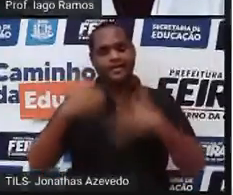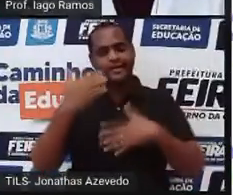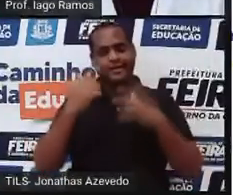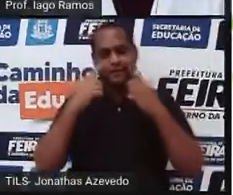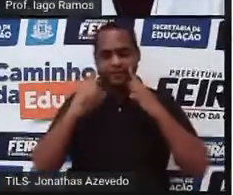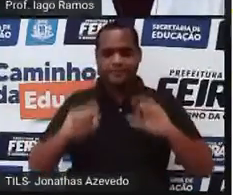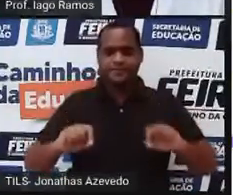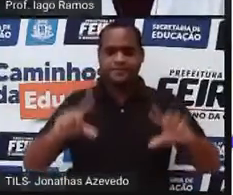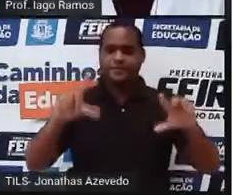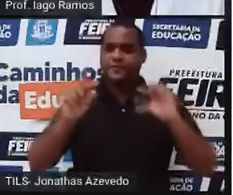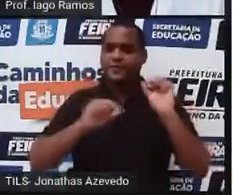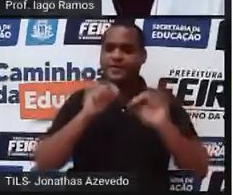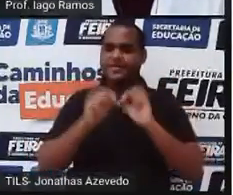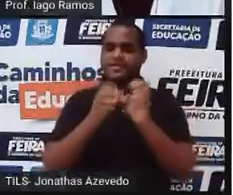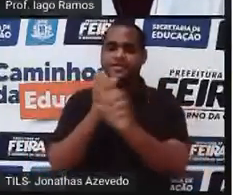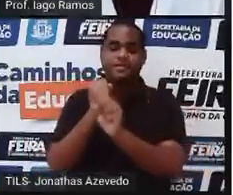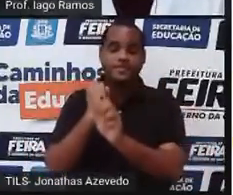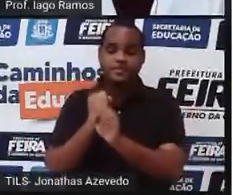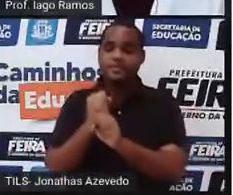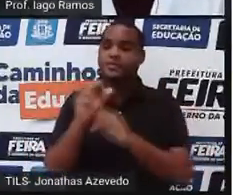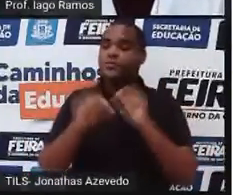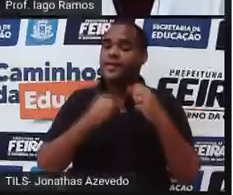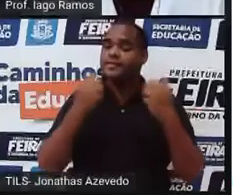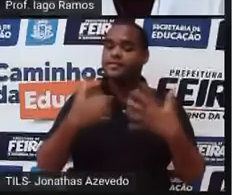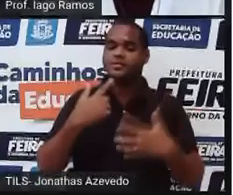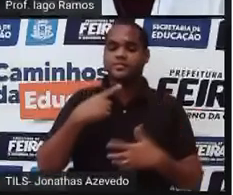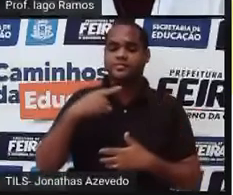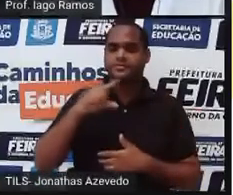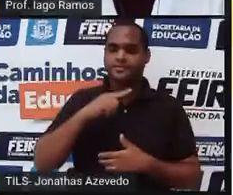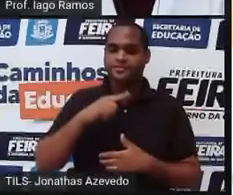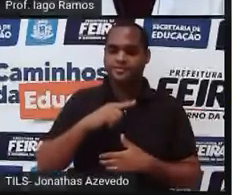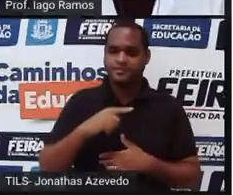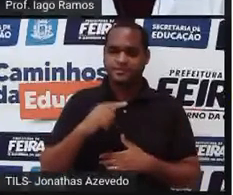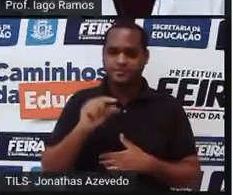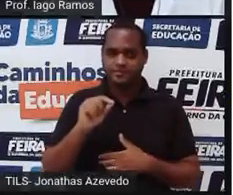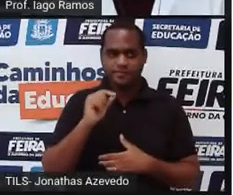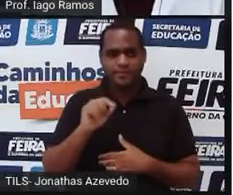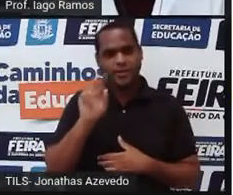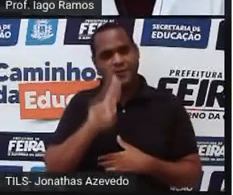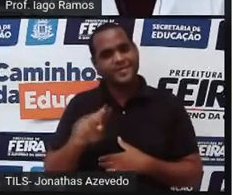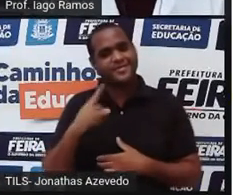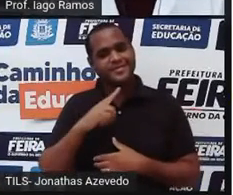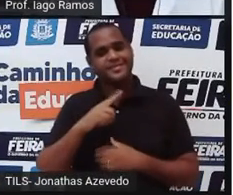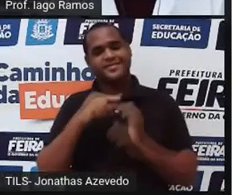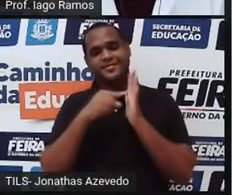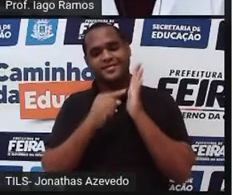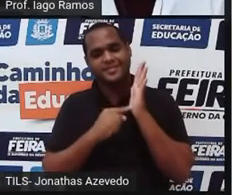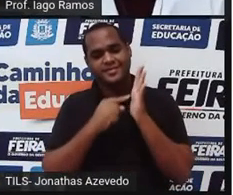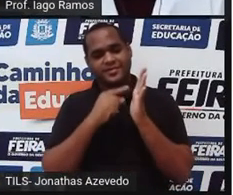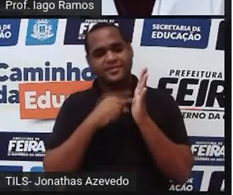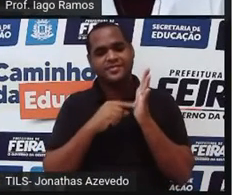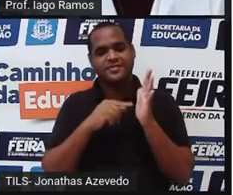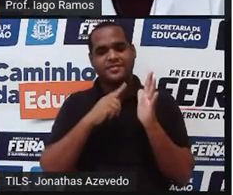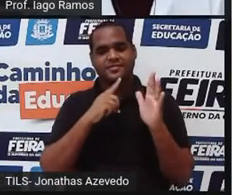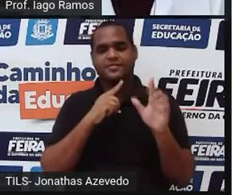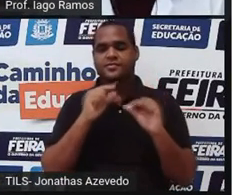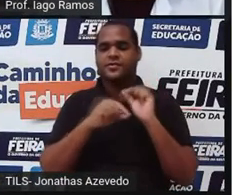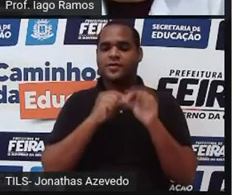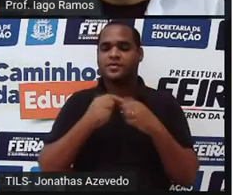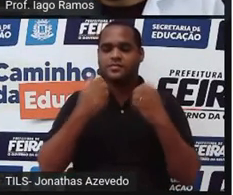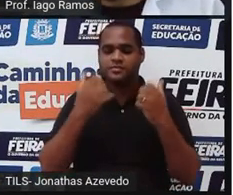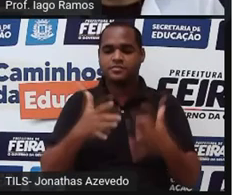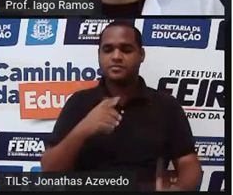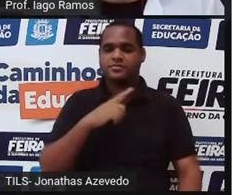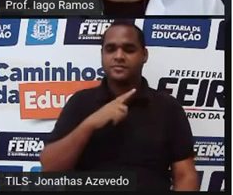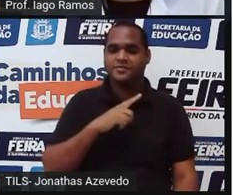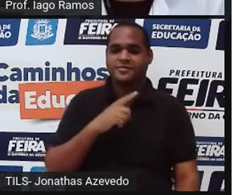tela com o cálculo que a gente fez usando a calculadora. Vem aqui comigo conferir. Olha